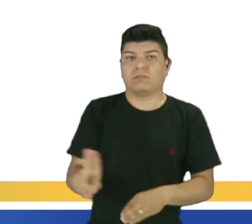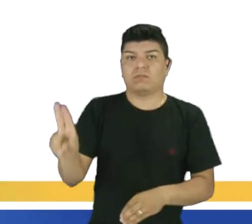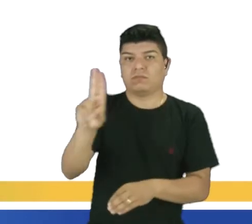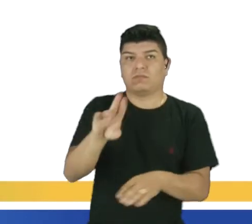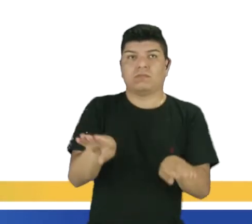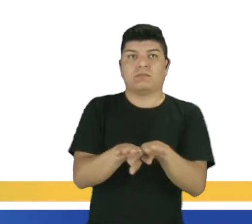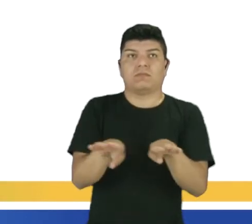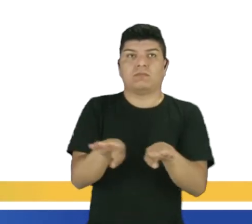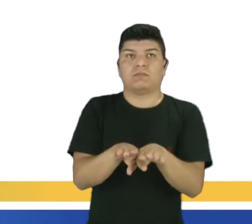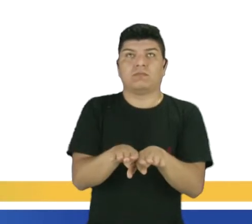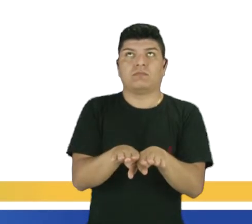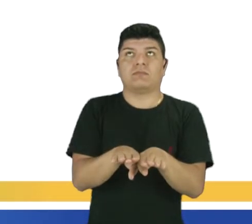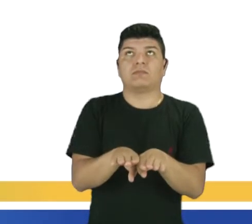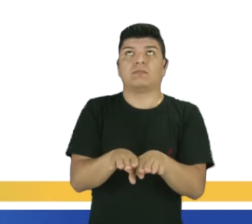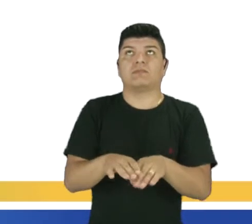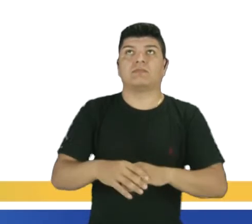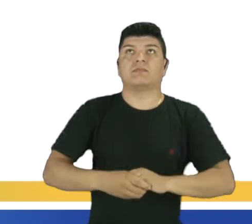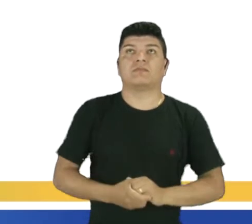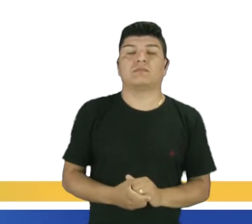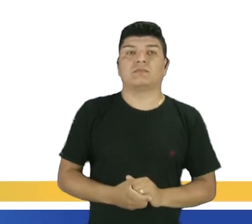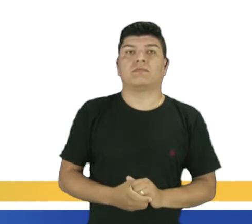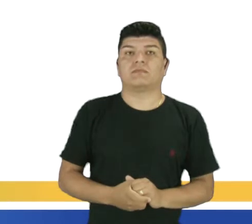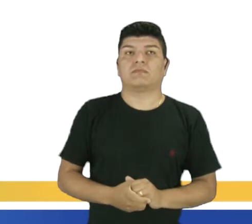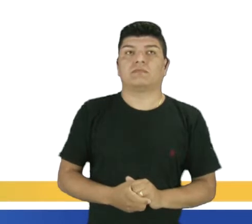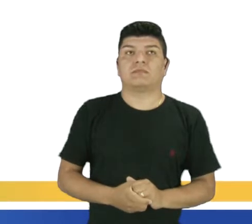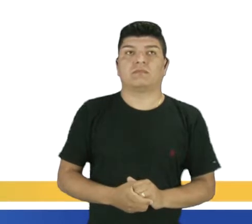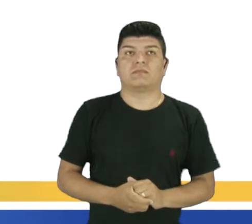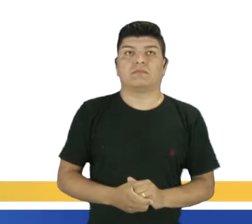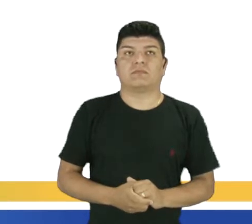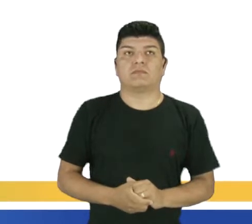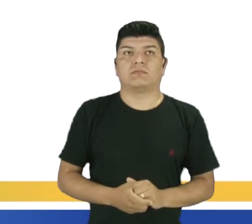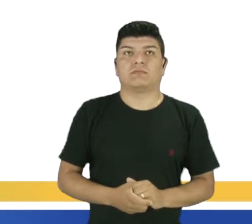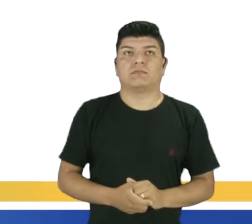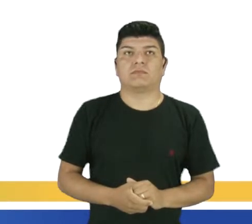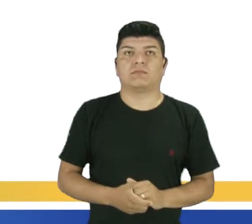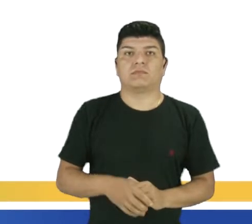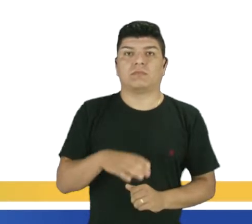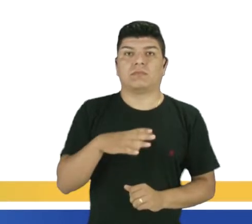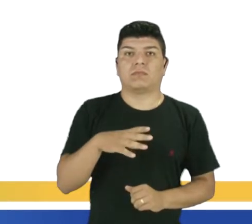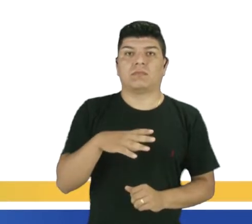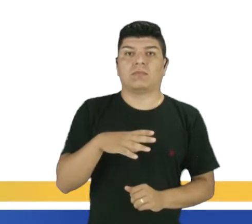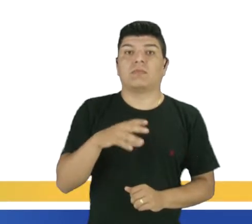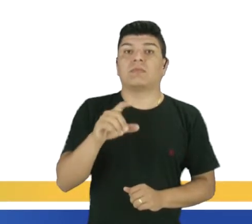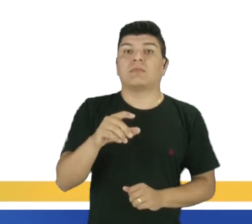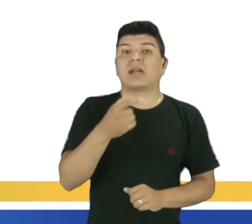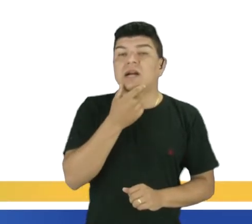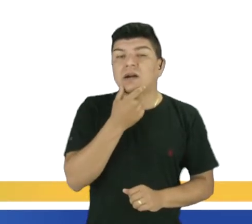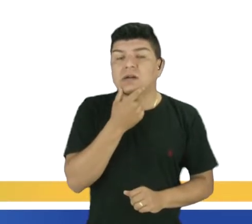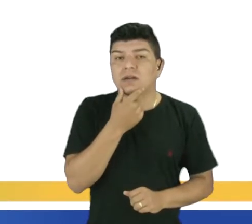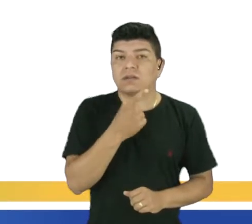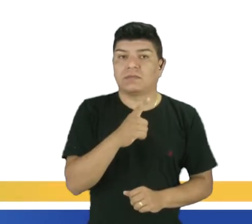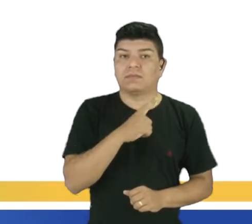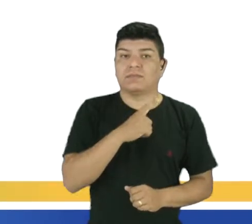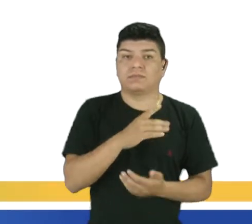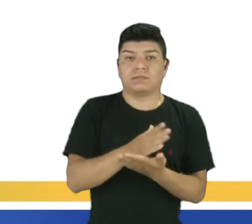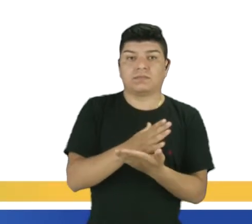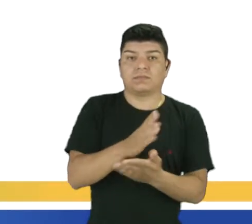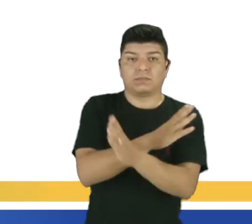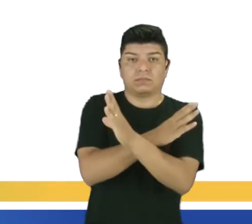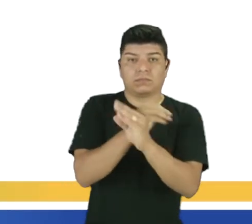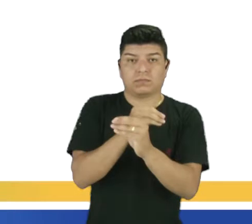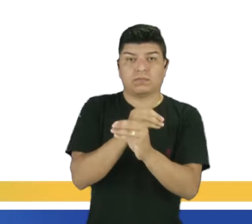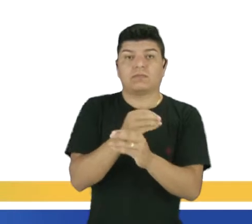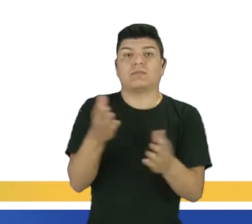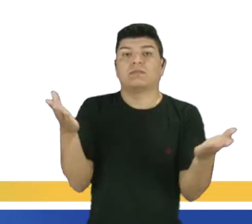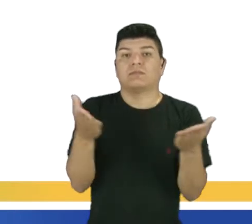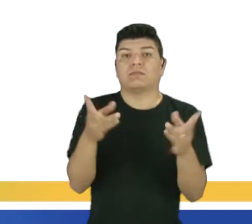delas. Muito bem. É, em língua inglesa, nós temos, né, algumas conjunções. Vamos